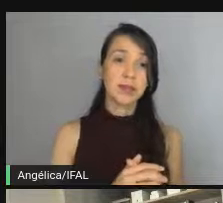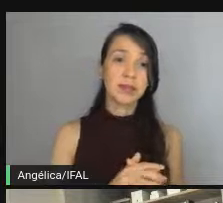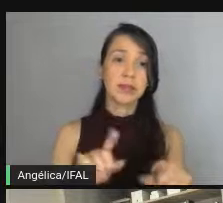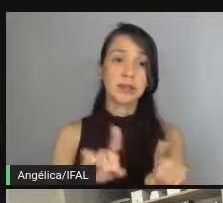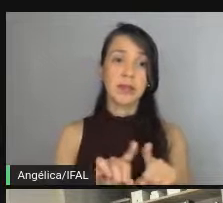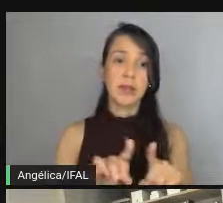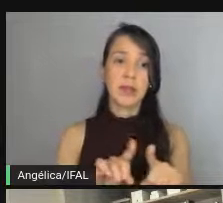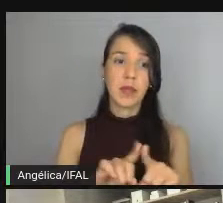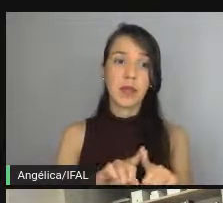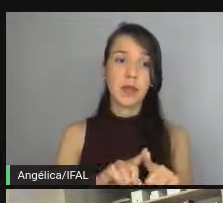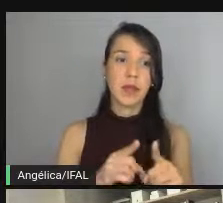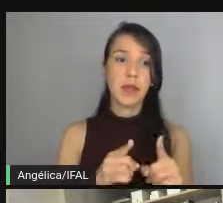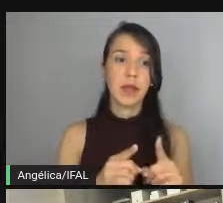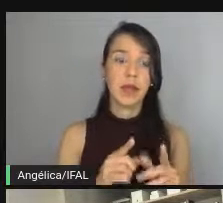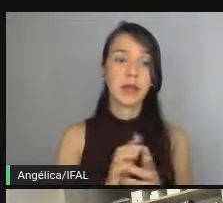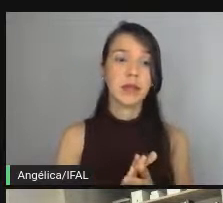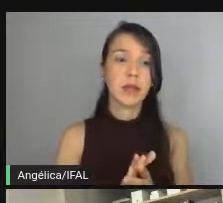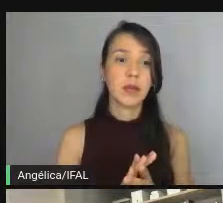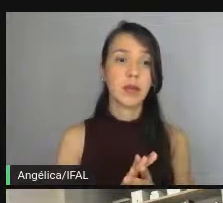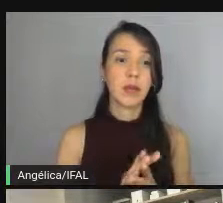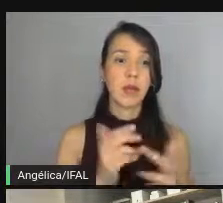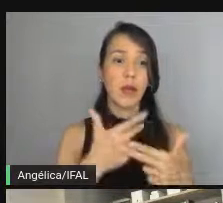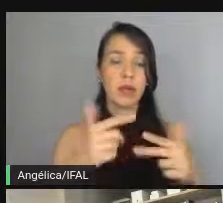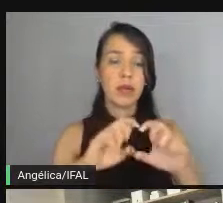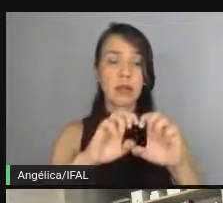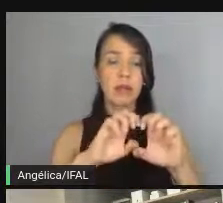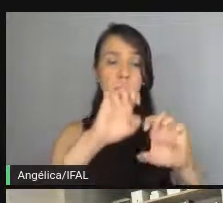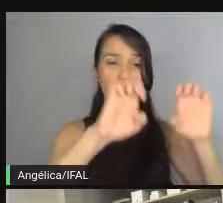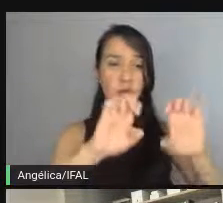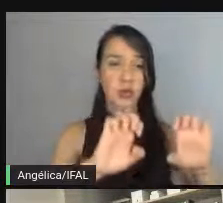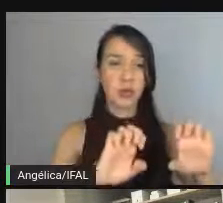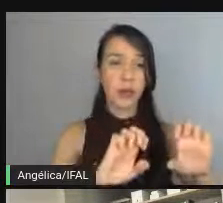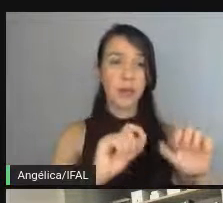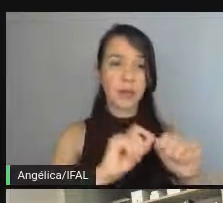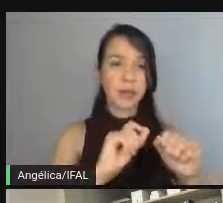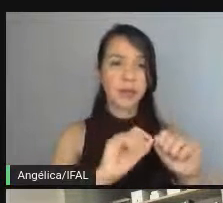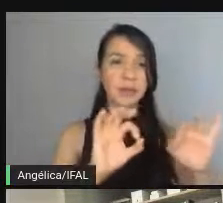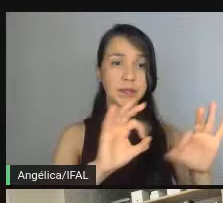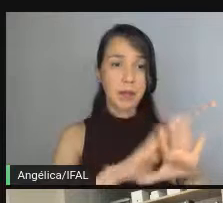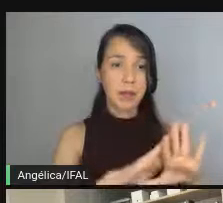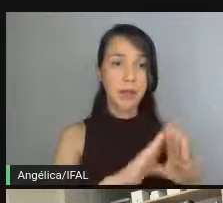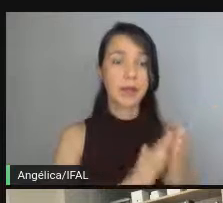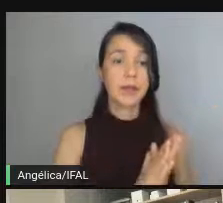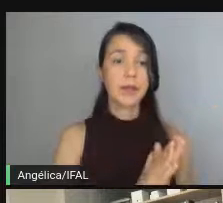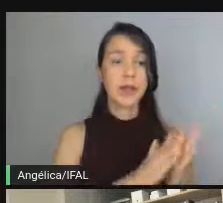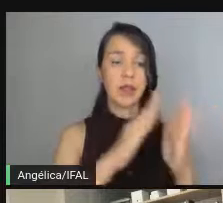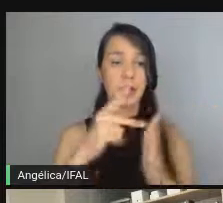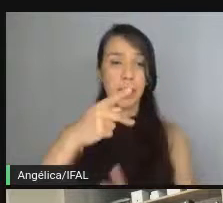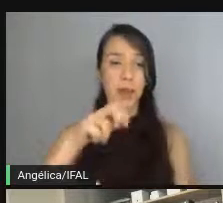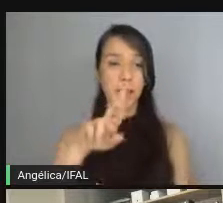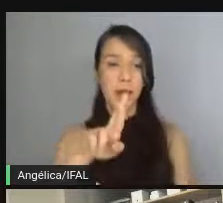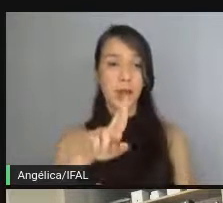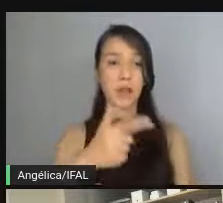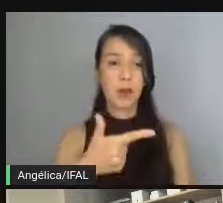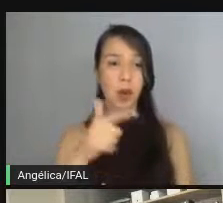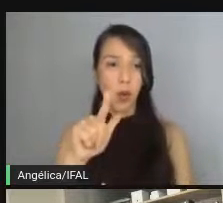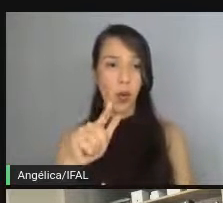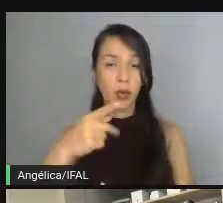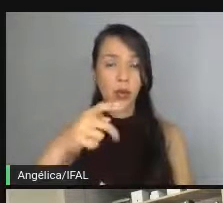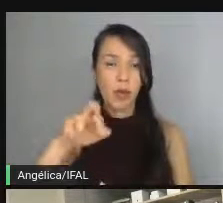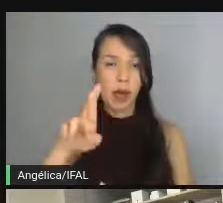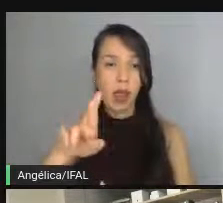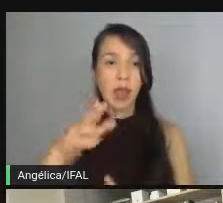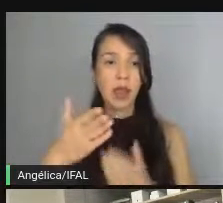e o setup estrutural ali que precisa ser feito. Terminou, crio o pull request e eu vou abrir um outro pull request